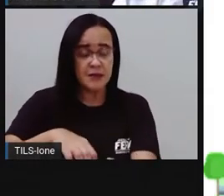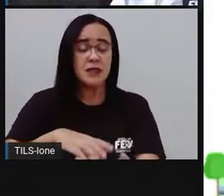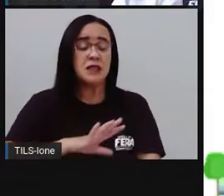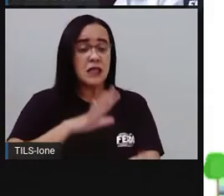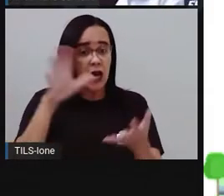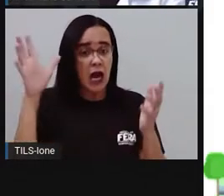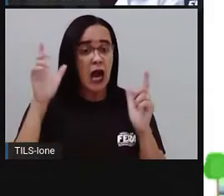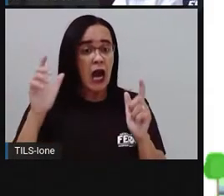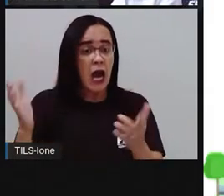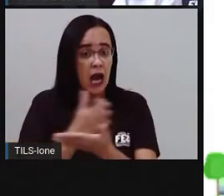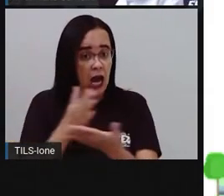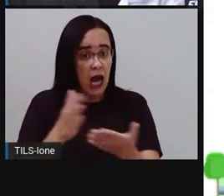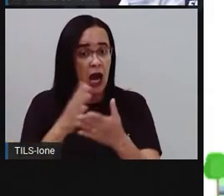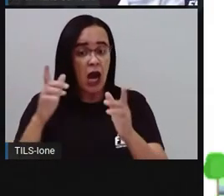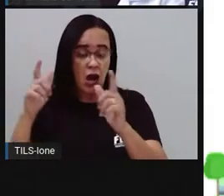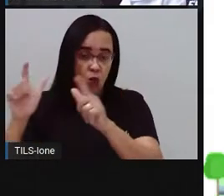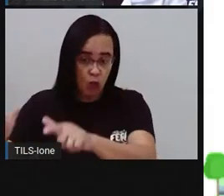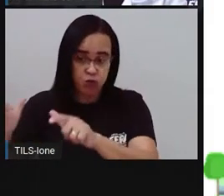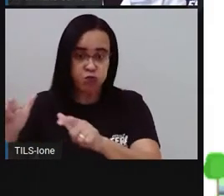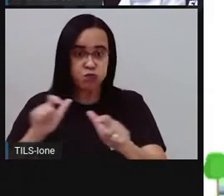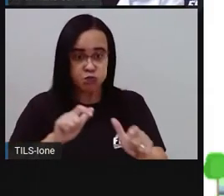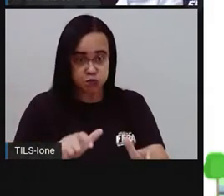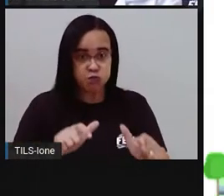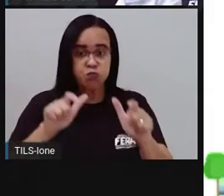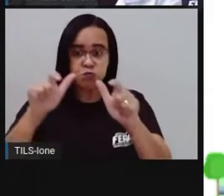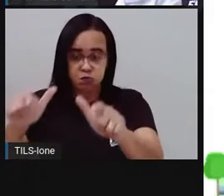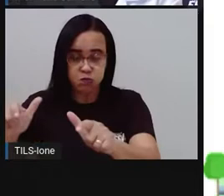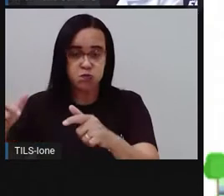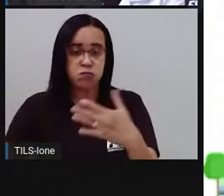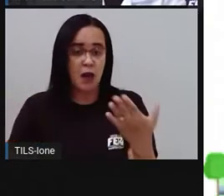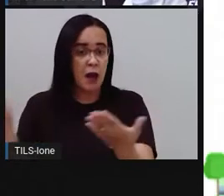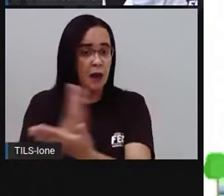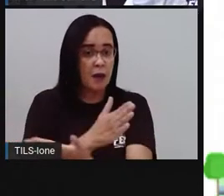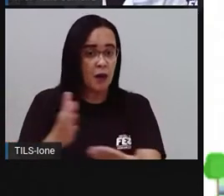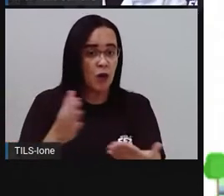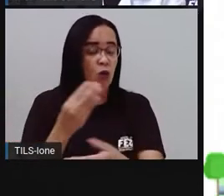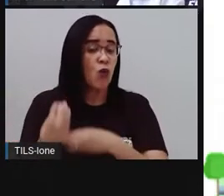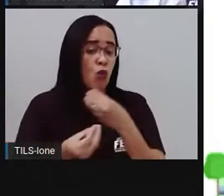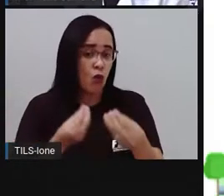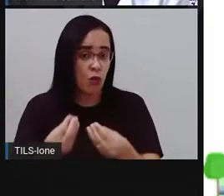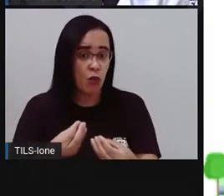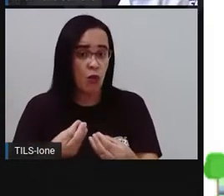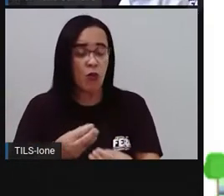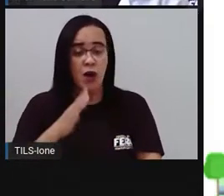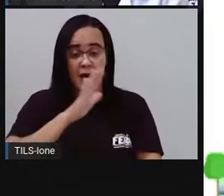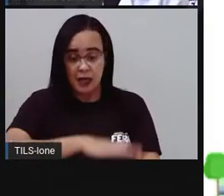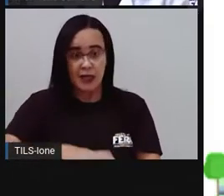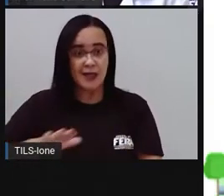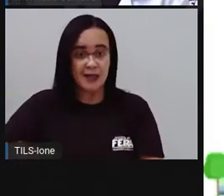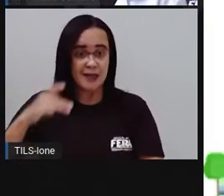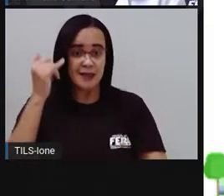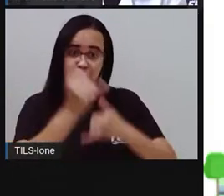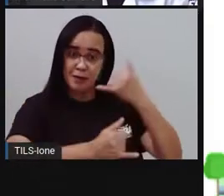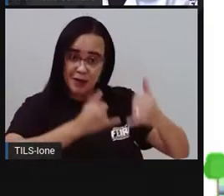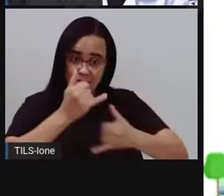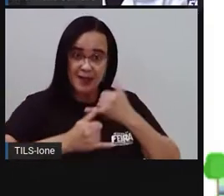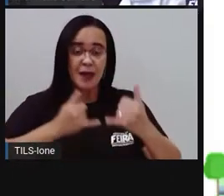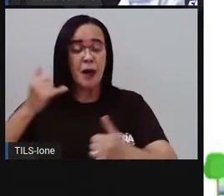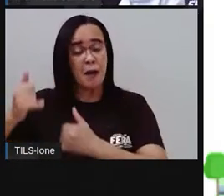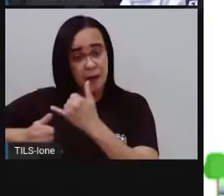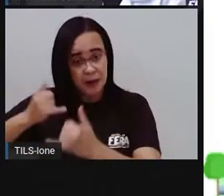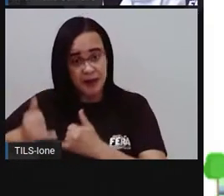pra as crianças, pros jovens se divertirem, praticarem esportes. Então, é importante que os bairros sejam pensados e